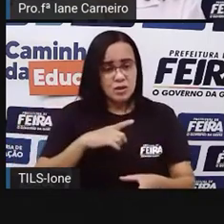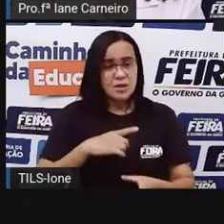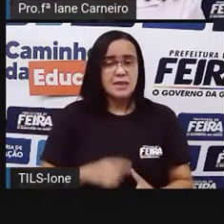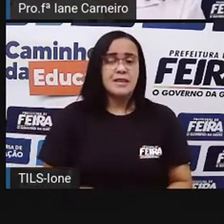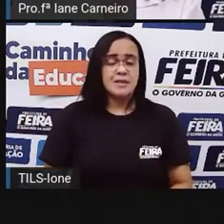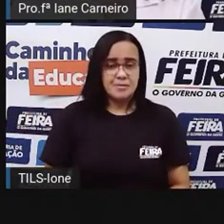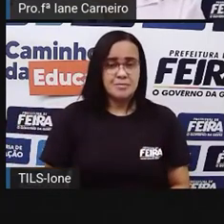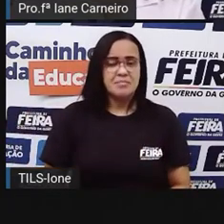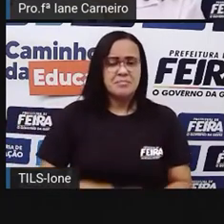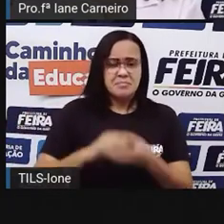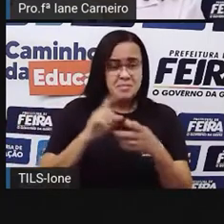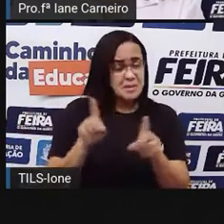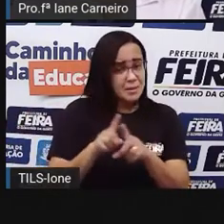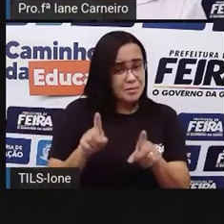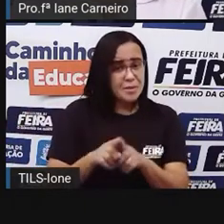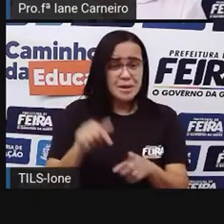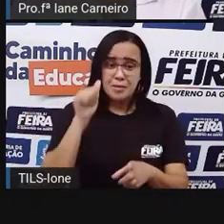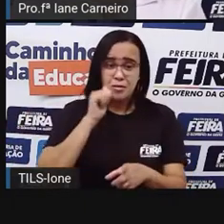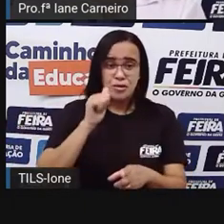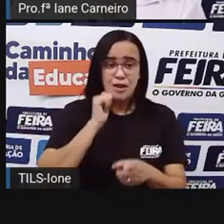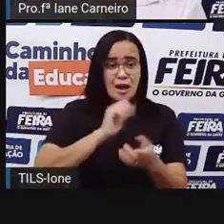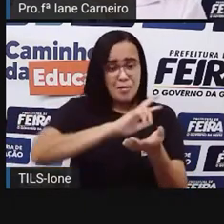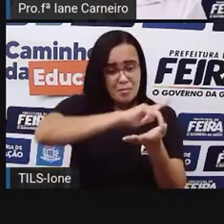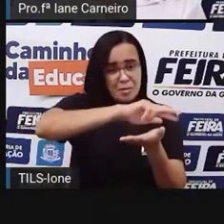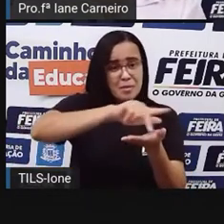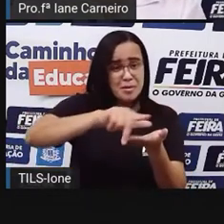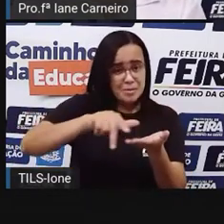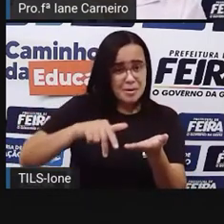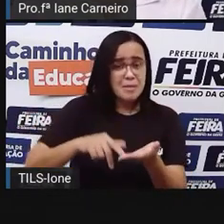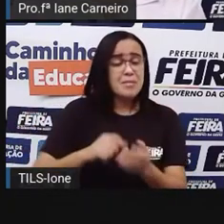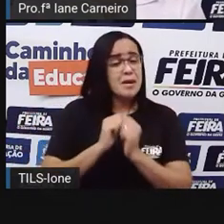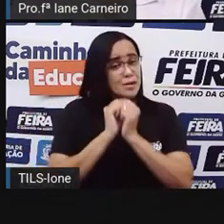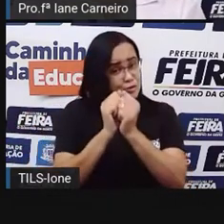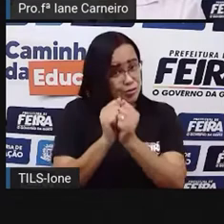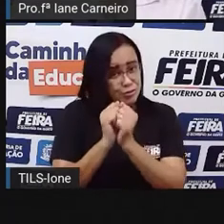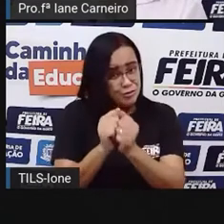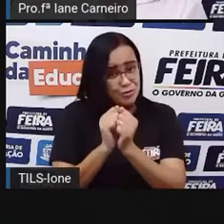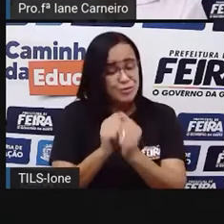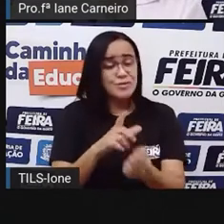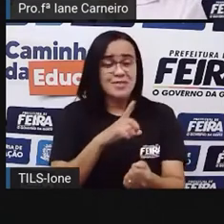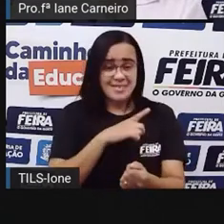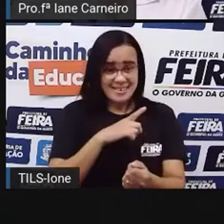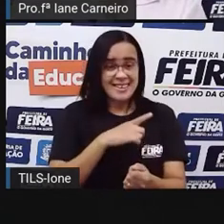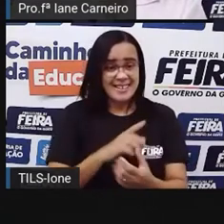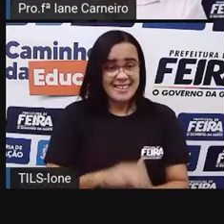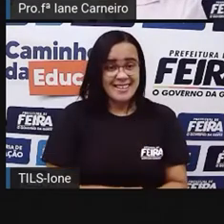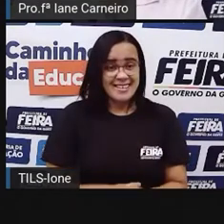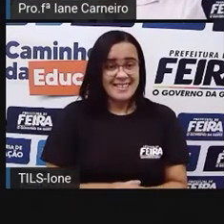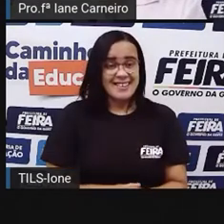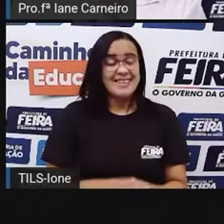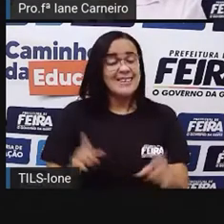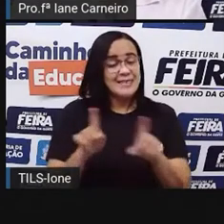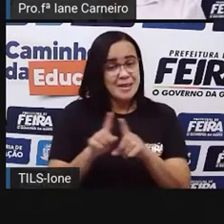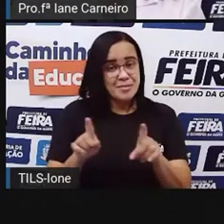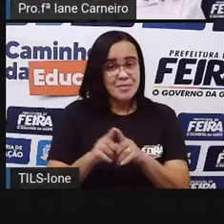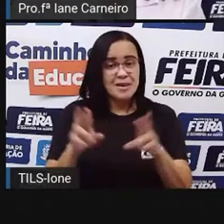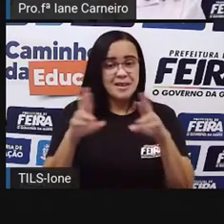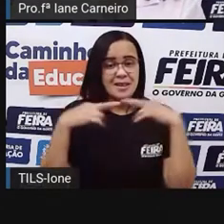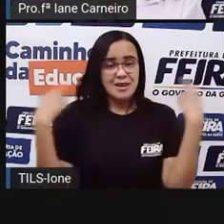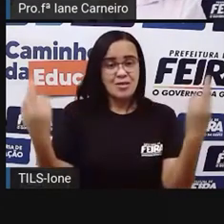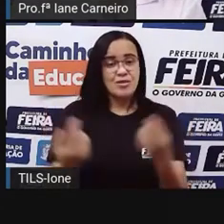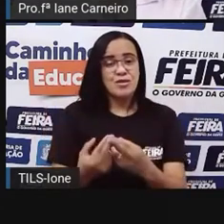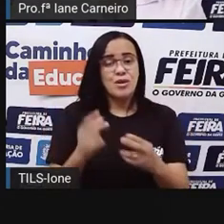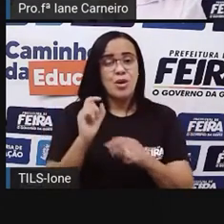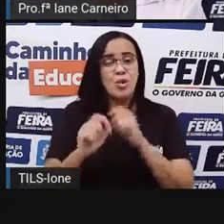Várias mulheres participando, né? Além disso, além do grafite, eles reuniram também pessoas que fazem, ó. praticam skate,